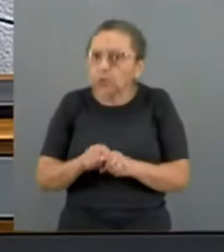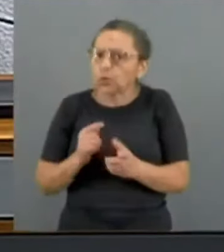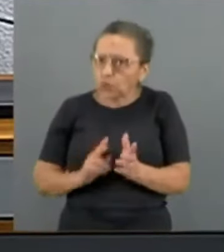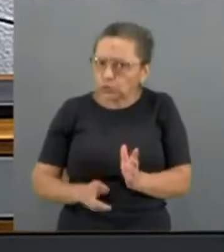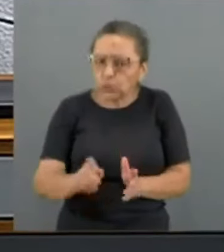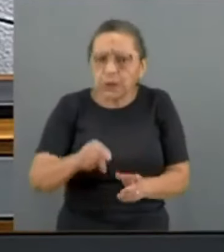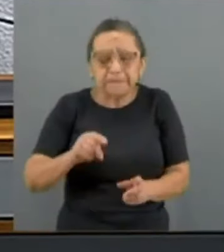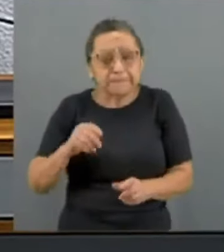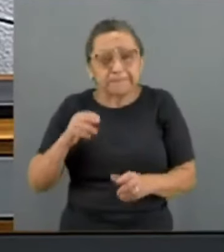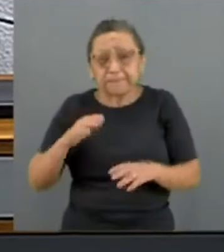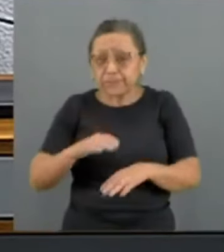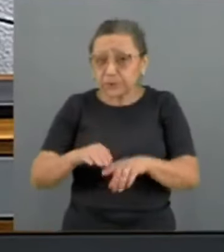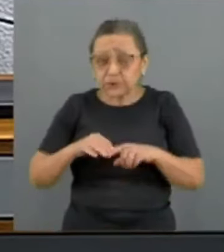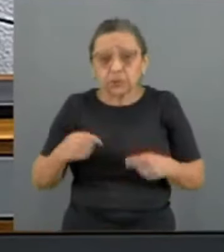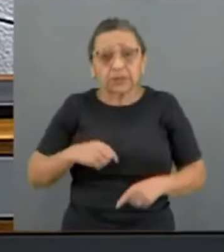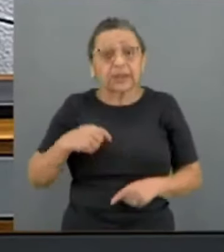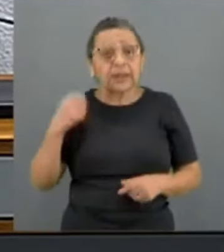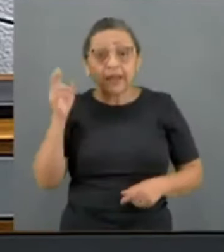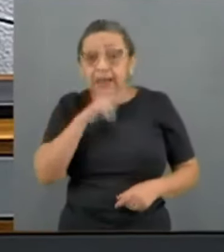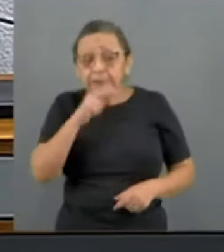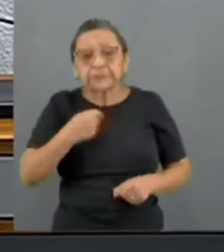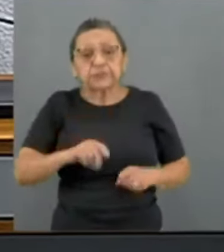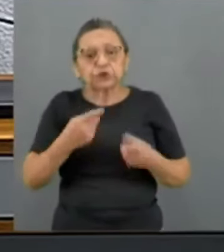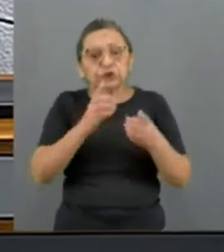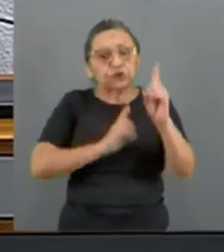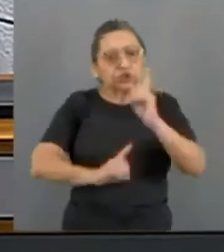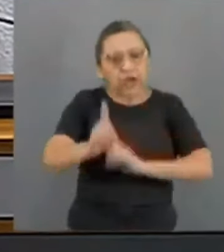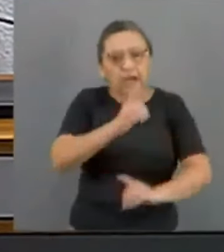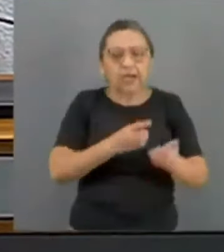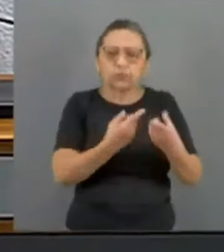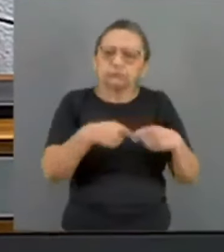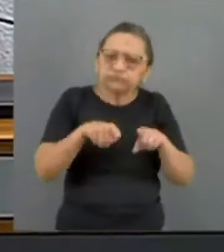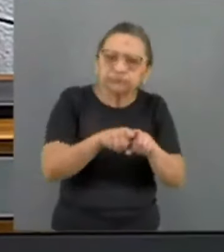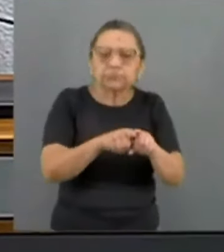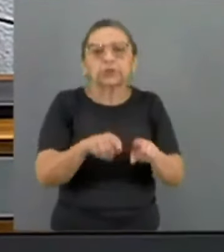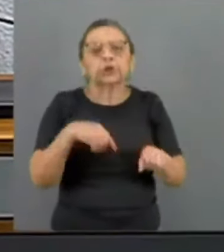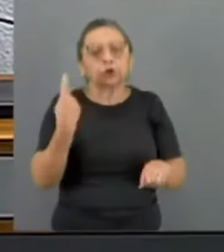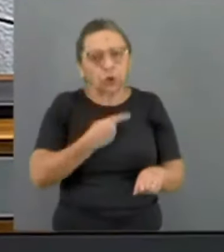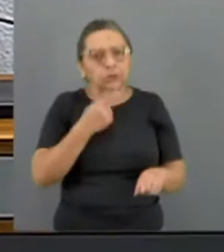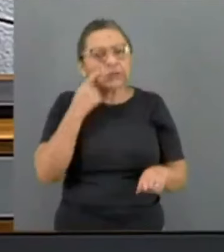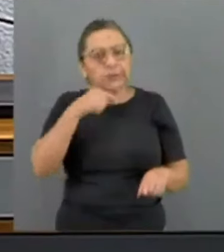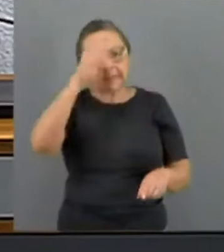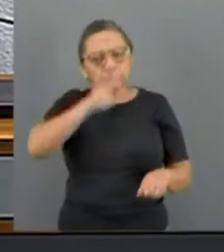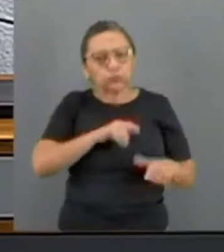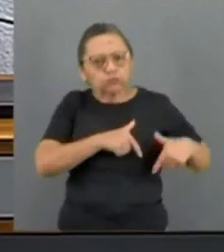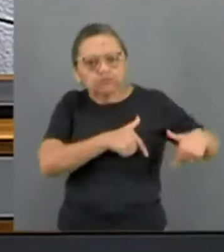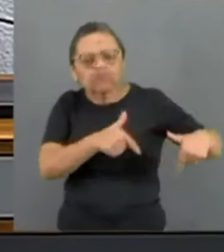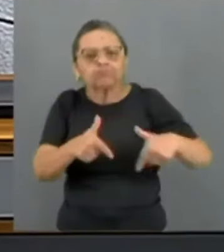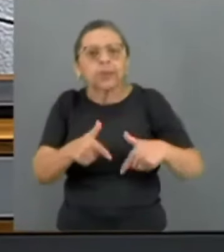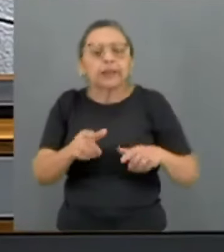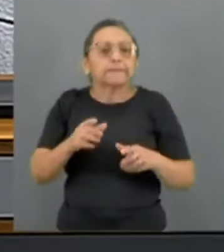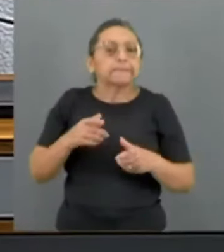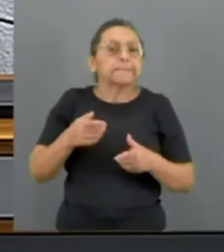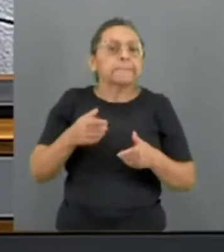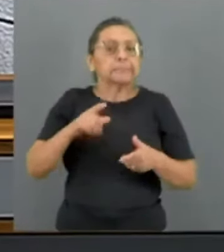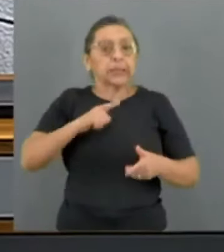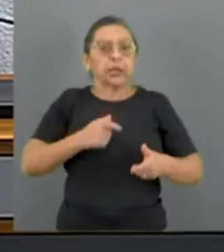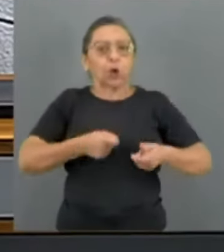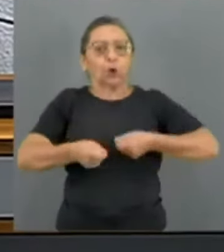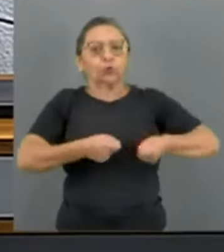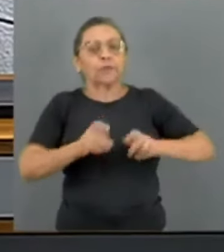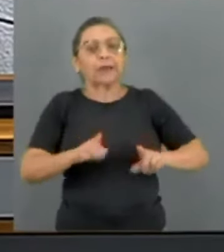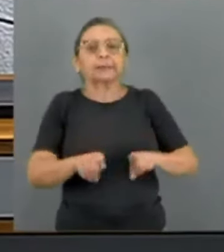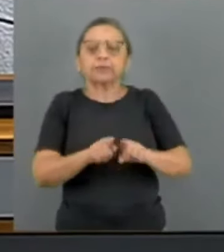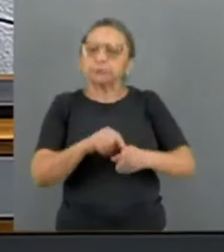é preciso diálogo, diplomacia e cooperação. Temos buscado manter uma posição equilibrada, mas sobretudo construtiva,